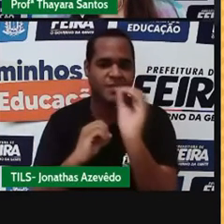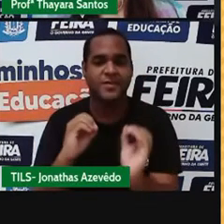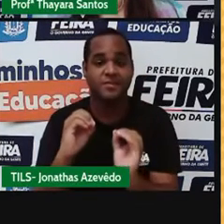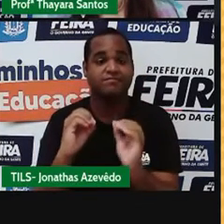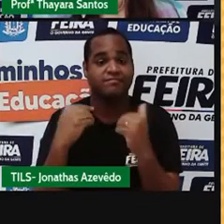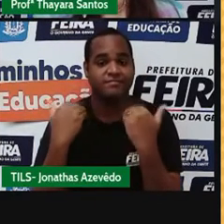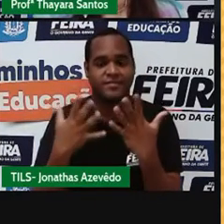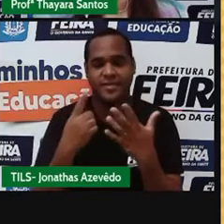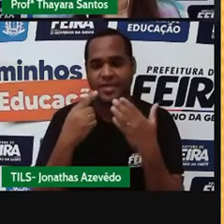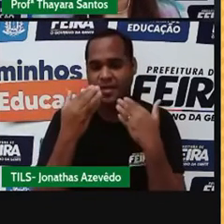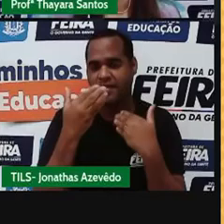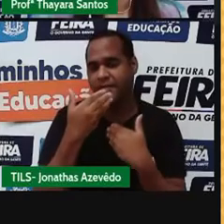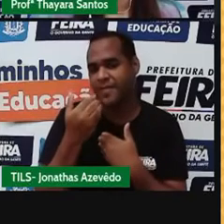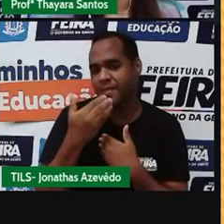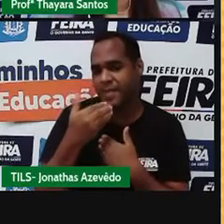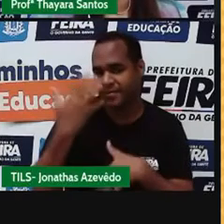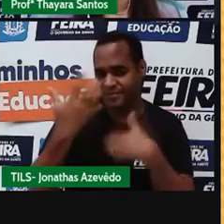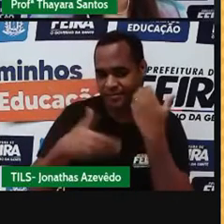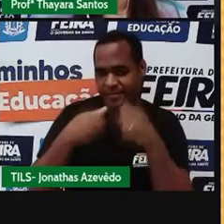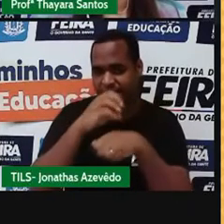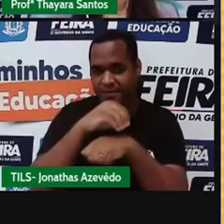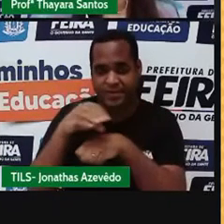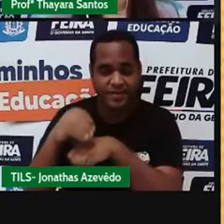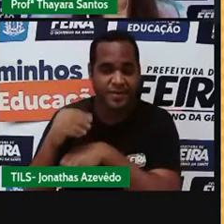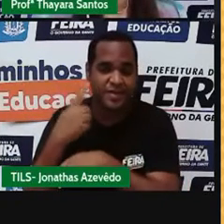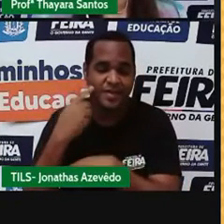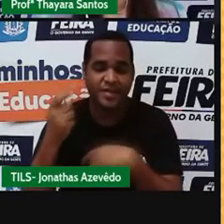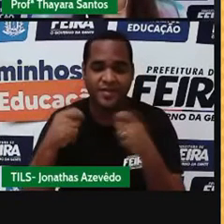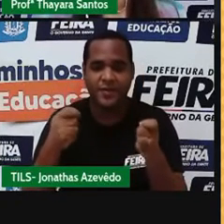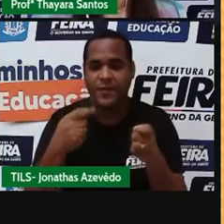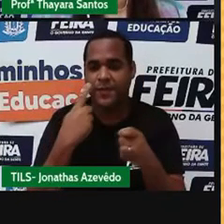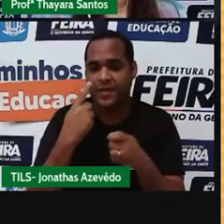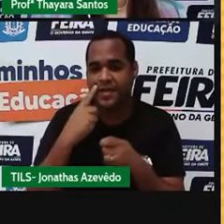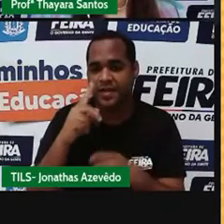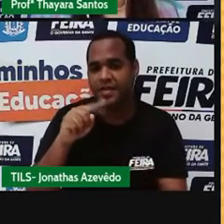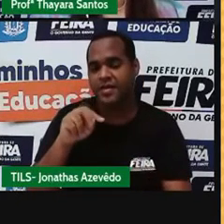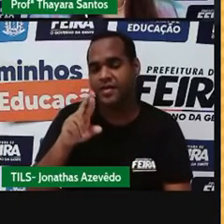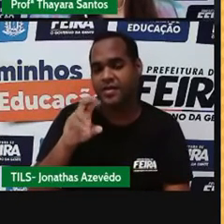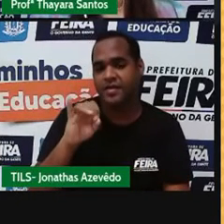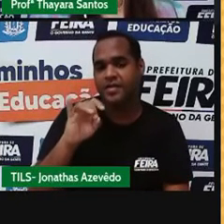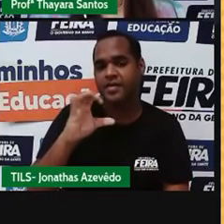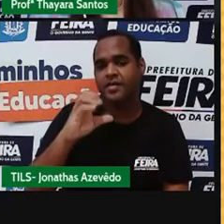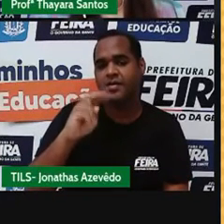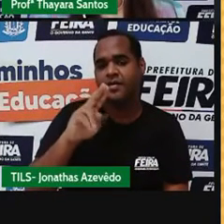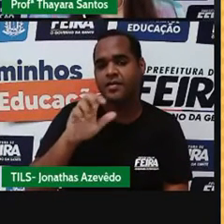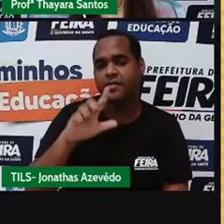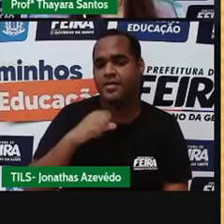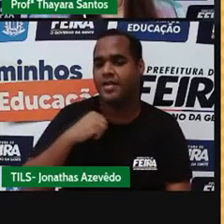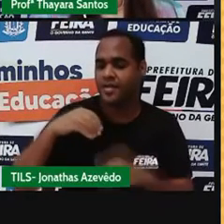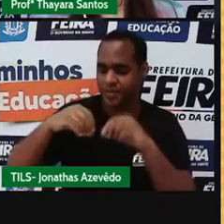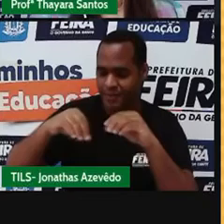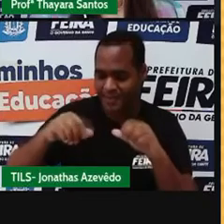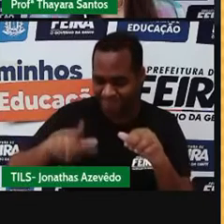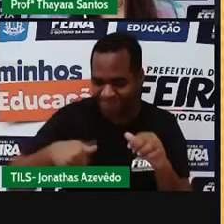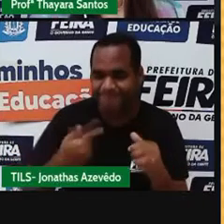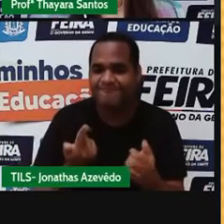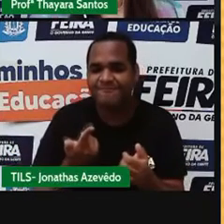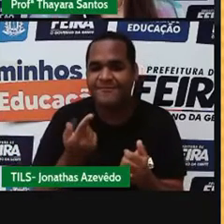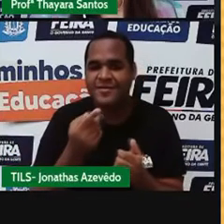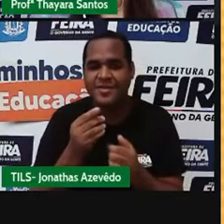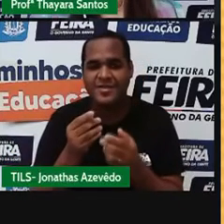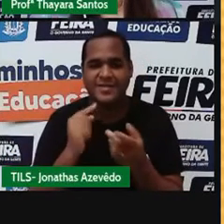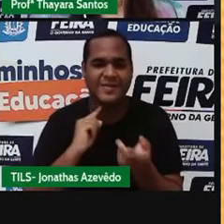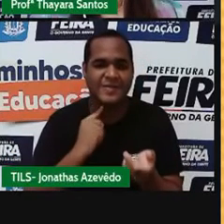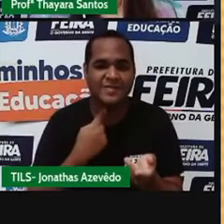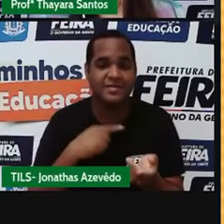Acho melhor passar uma criadora de lugar, pois as únicas partículas que eu vejo são as de Goeira. Agora é só, pessoal,